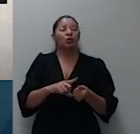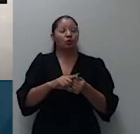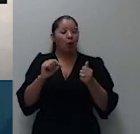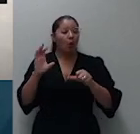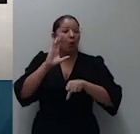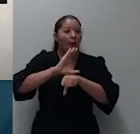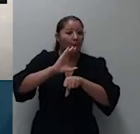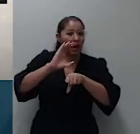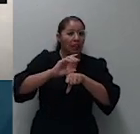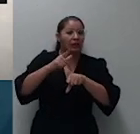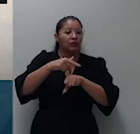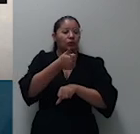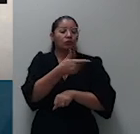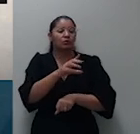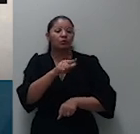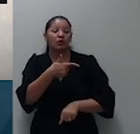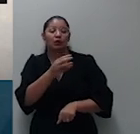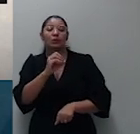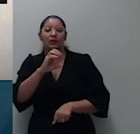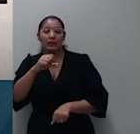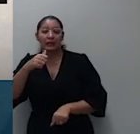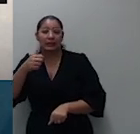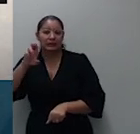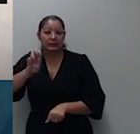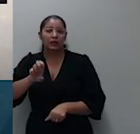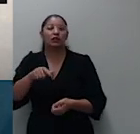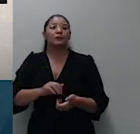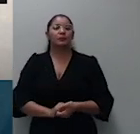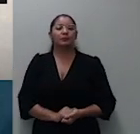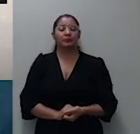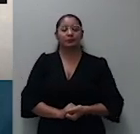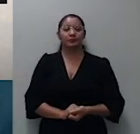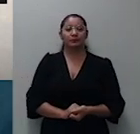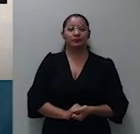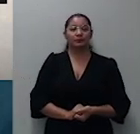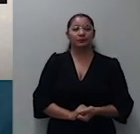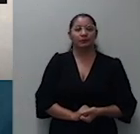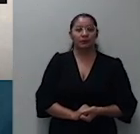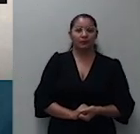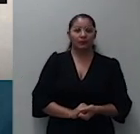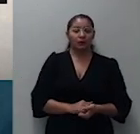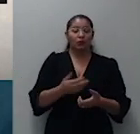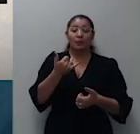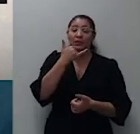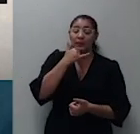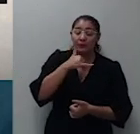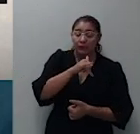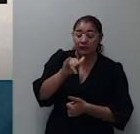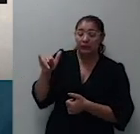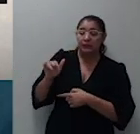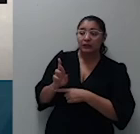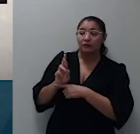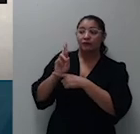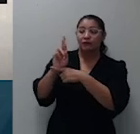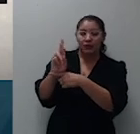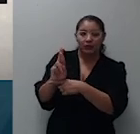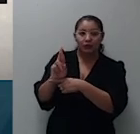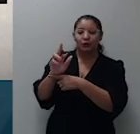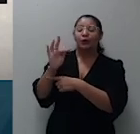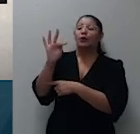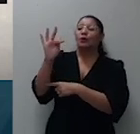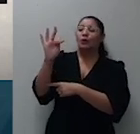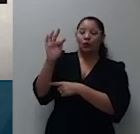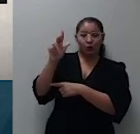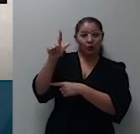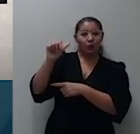exposto considerando todos os aspectos acima referidos com a devida venha do eminente relator Luiz Felipe Salomão e da eminente relatora